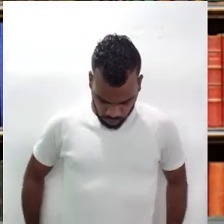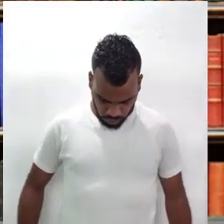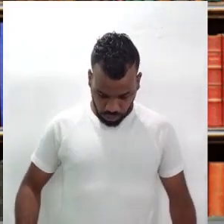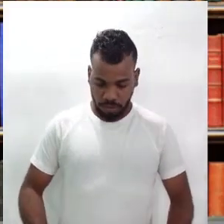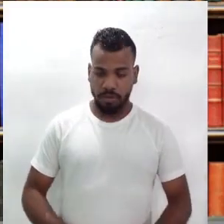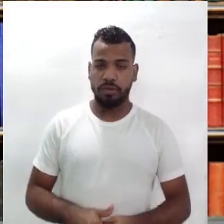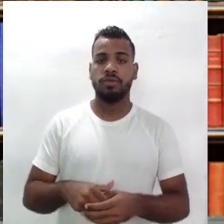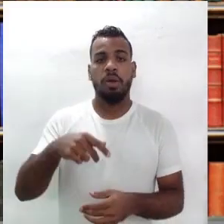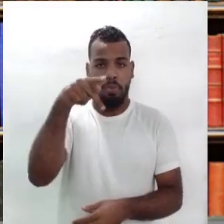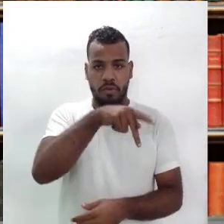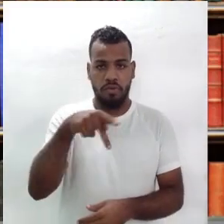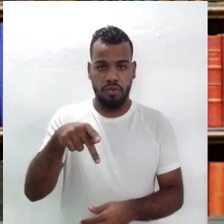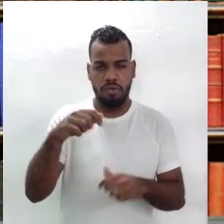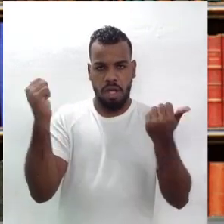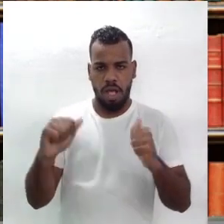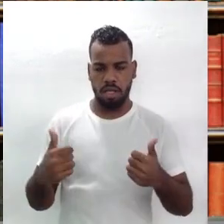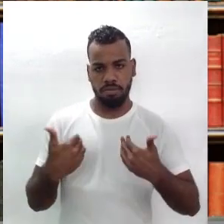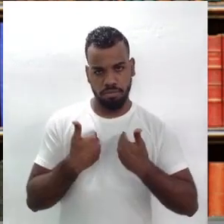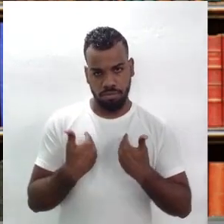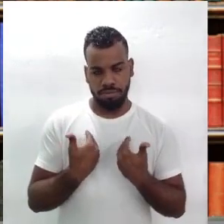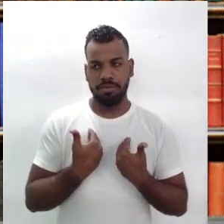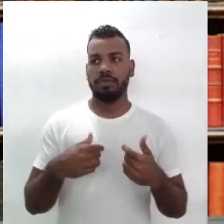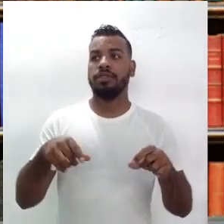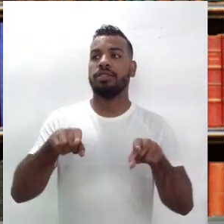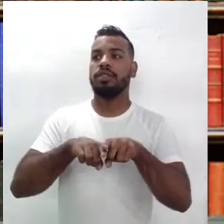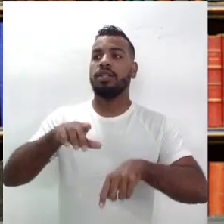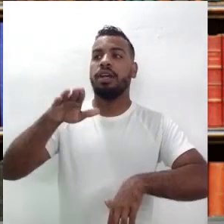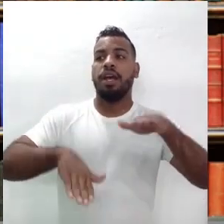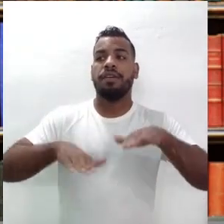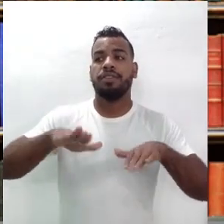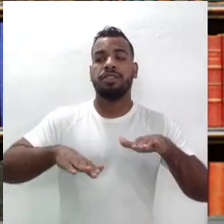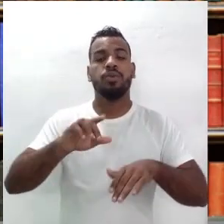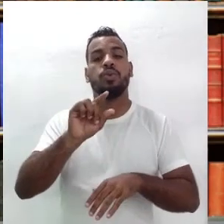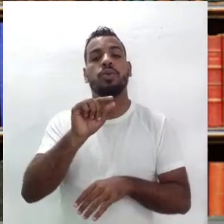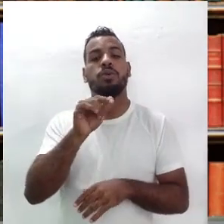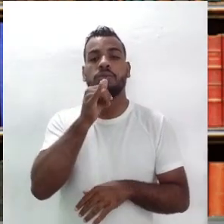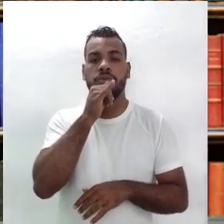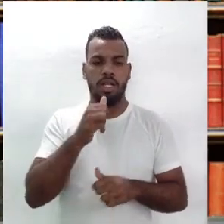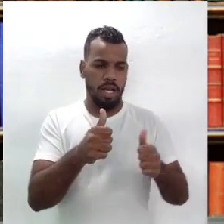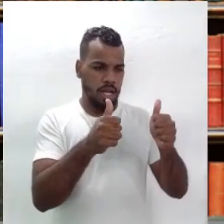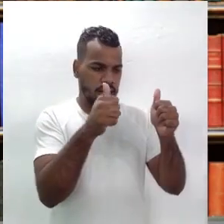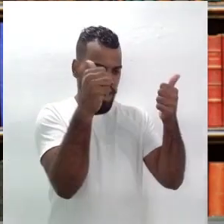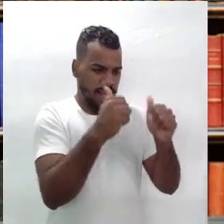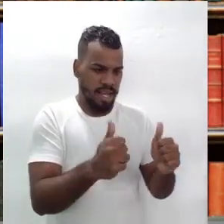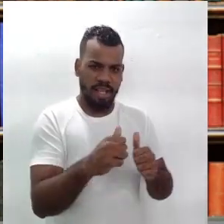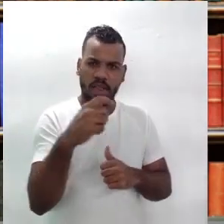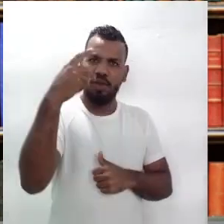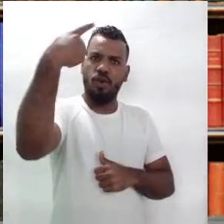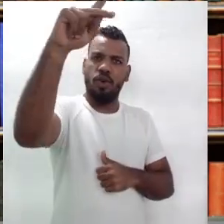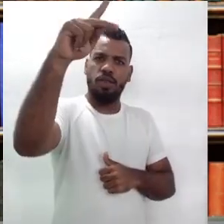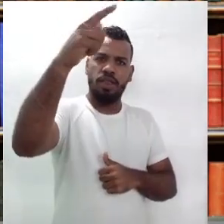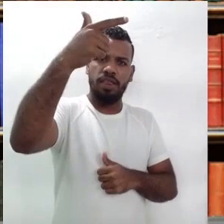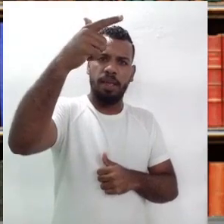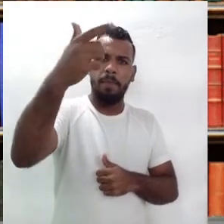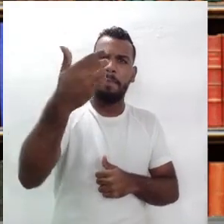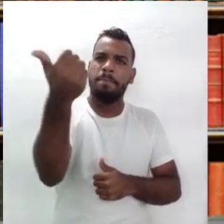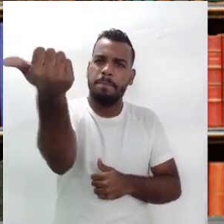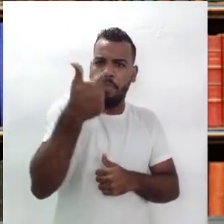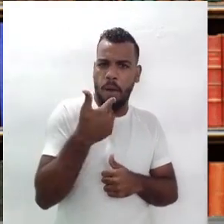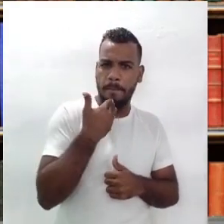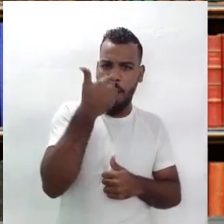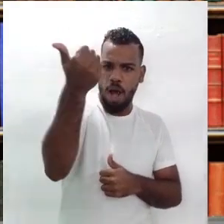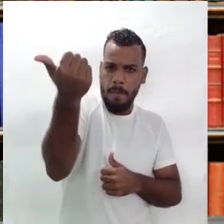artes, muitas vezes nós temos a concepção de que a arte do outro é melhor do que a nossa, né? Isso.